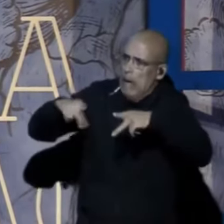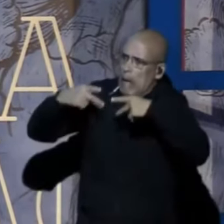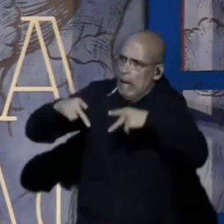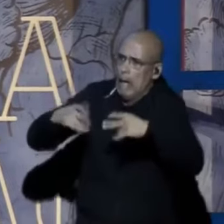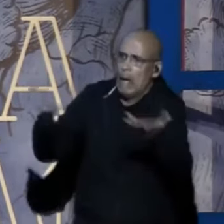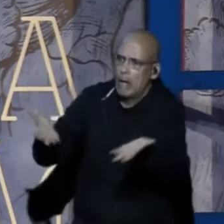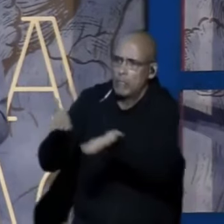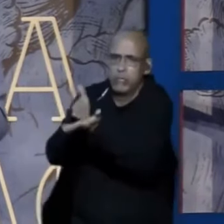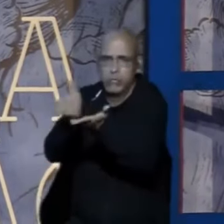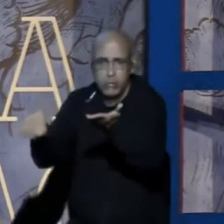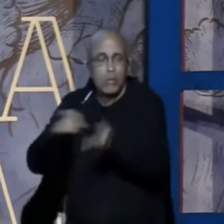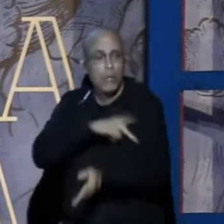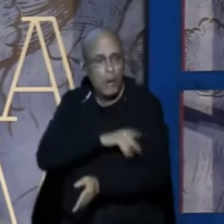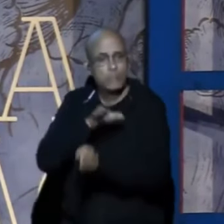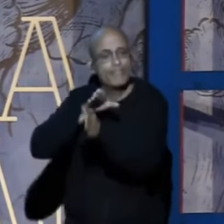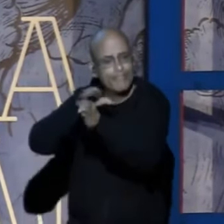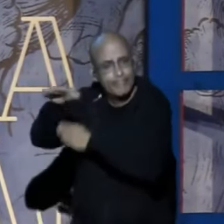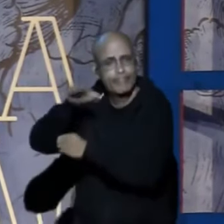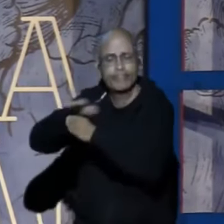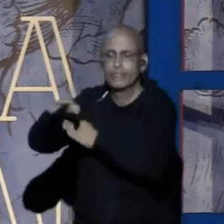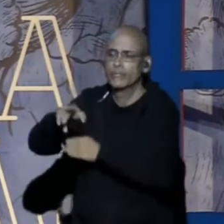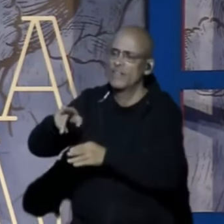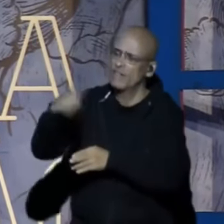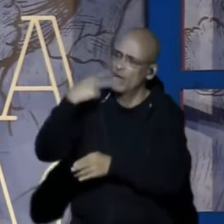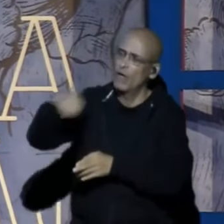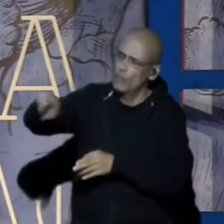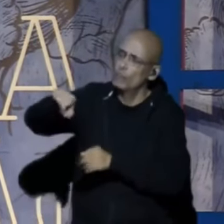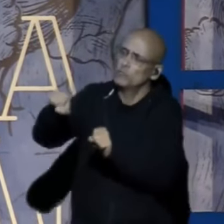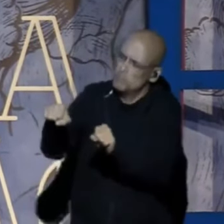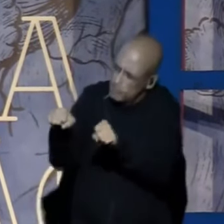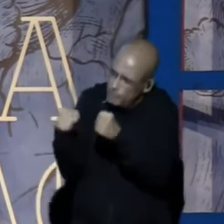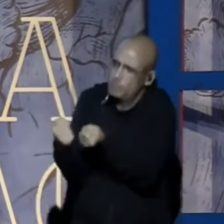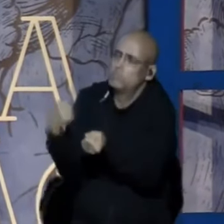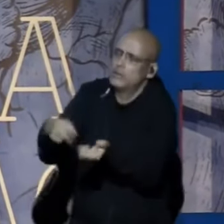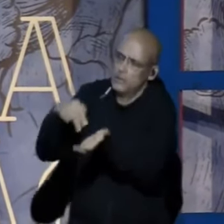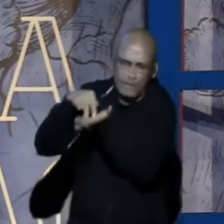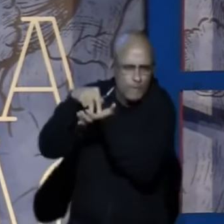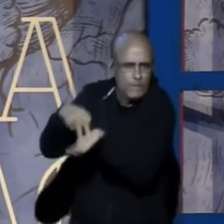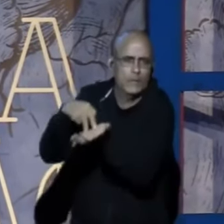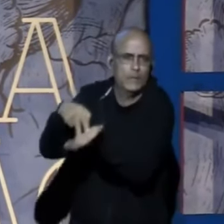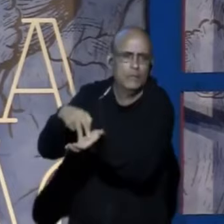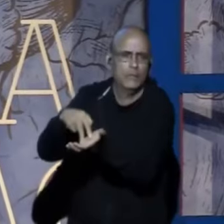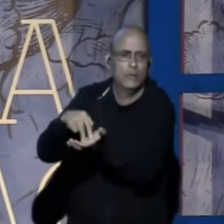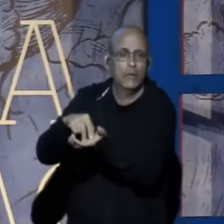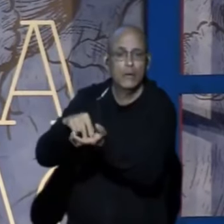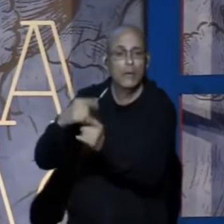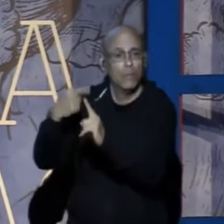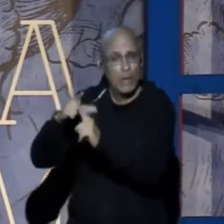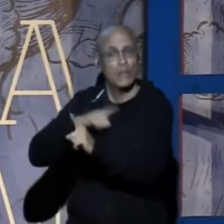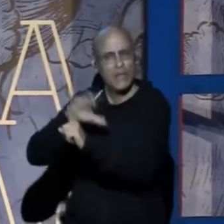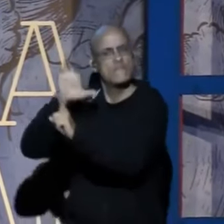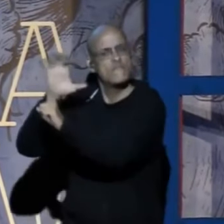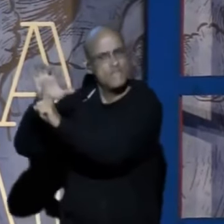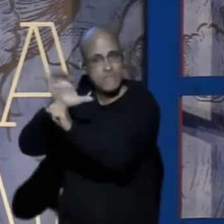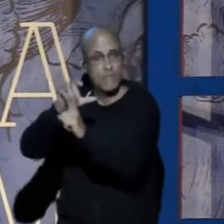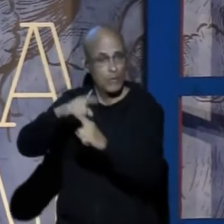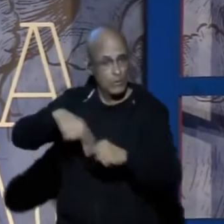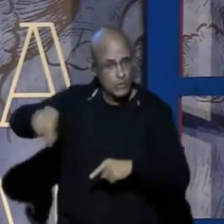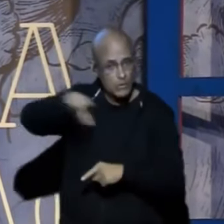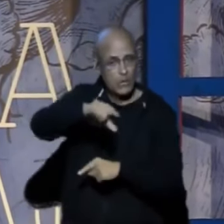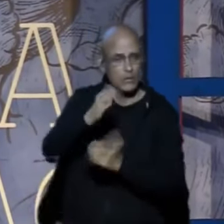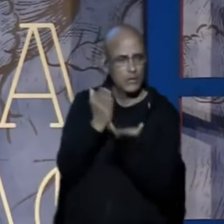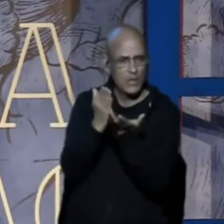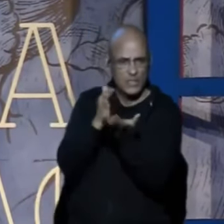para aqueles irmãos Que enfrentar o sofrimento faz parte da vida cristã fiel